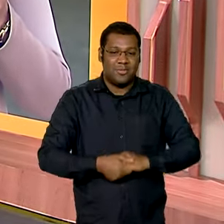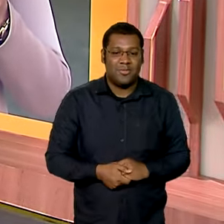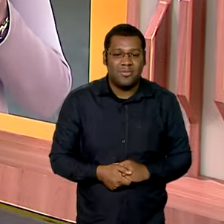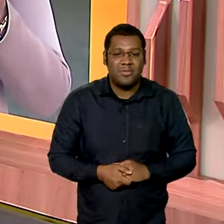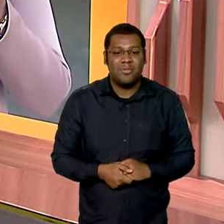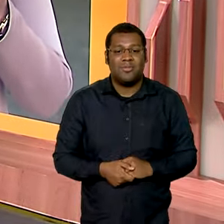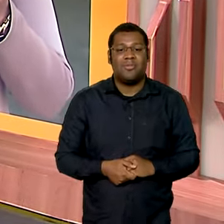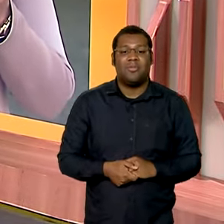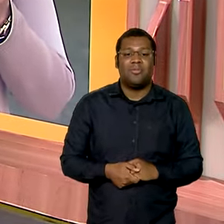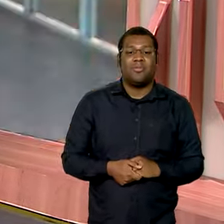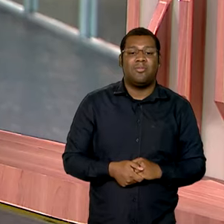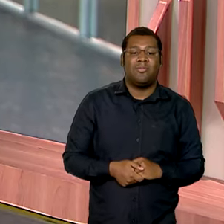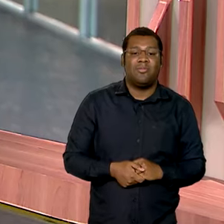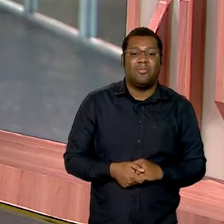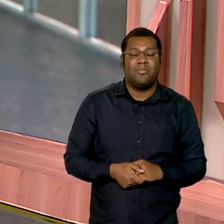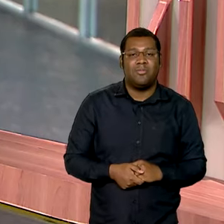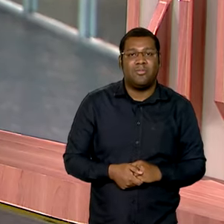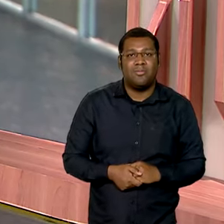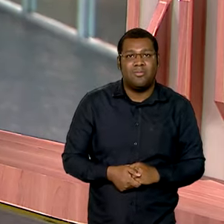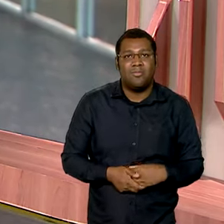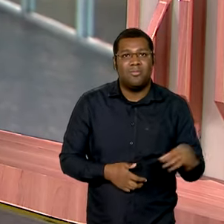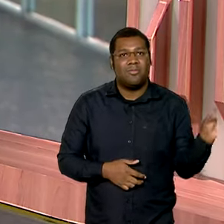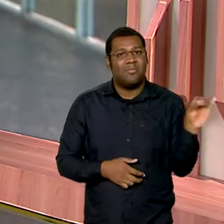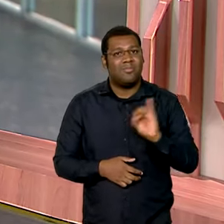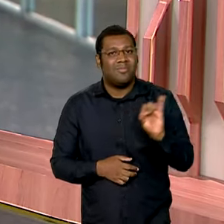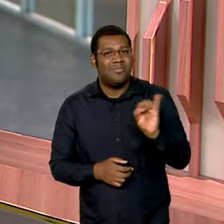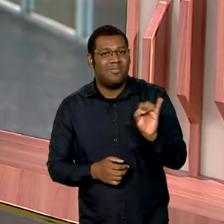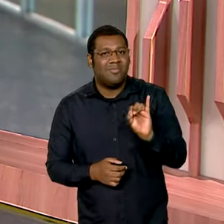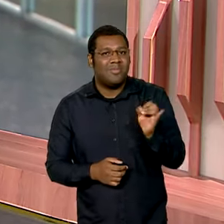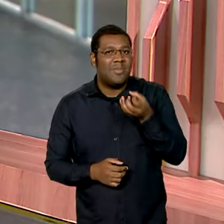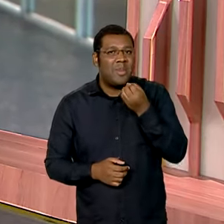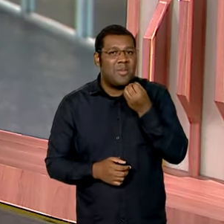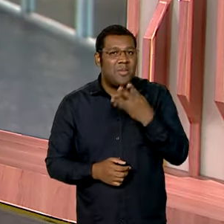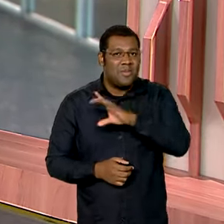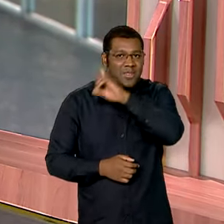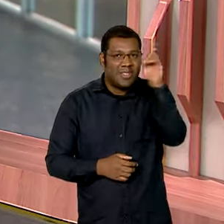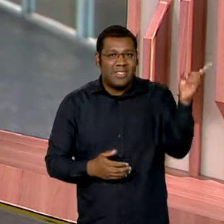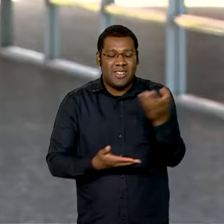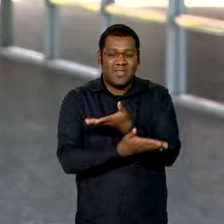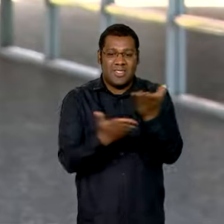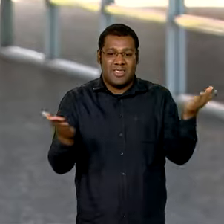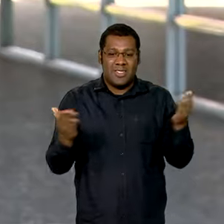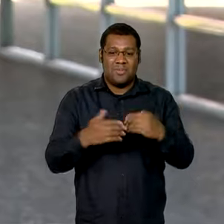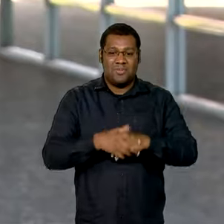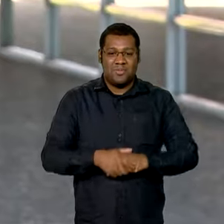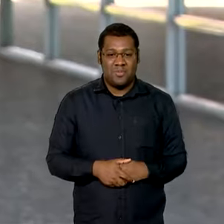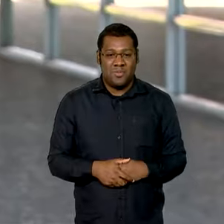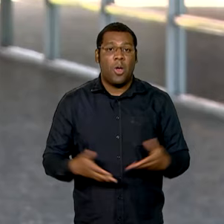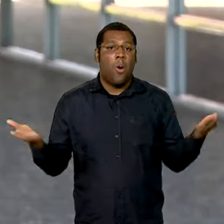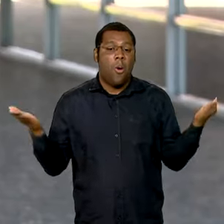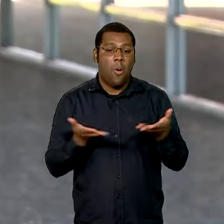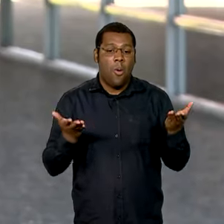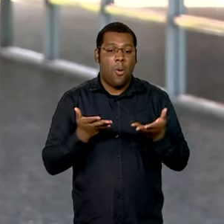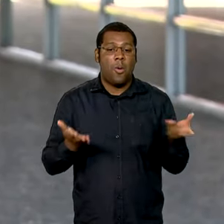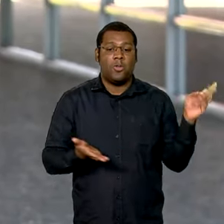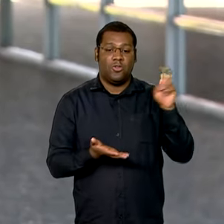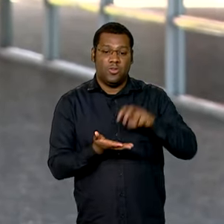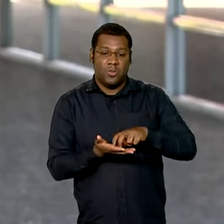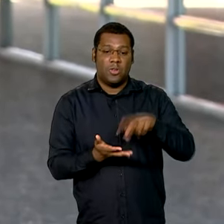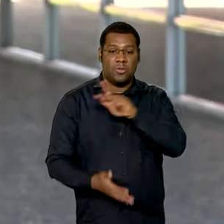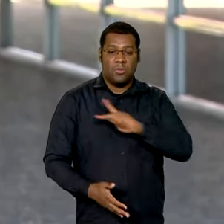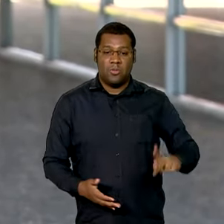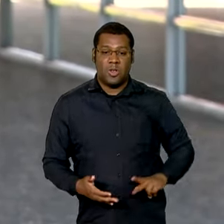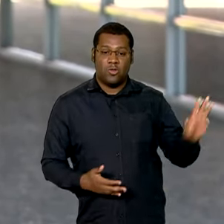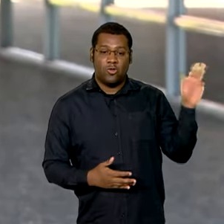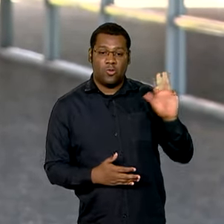Márcia, você nos escuta? Bom dia. Oi, Vanessa. Bom dia para você, bom dia a todos que nos acompanham. Olha, hoje pela manhã, o presidente